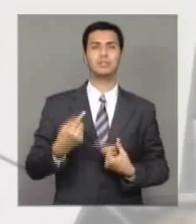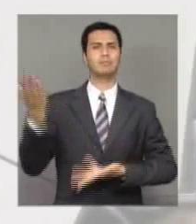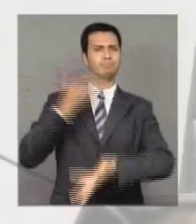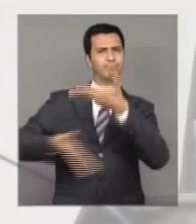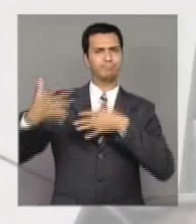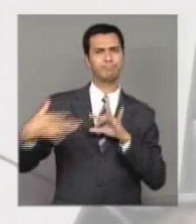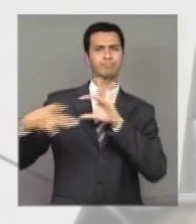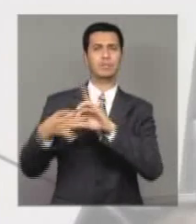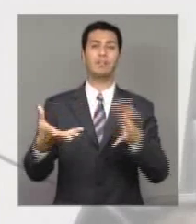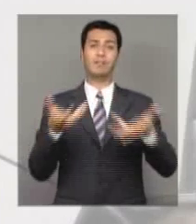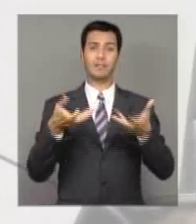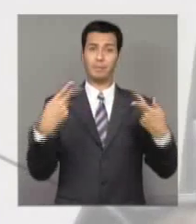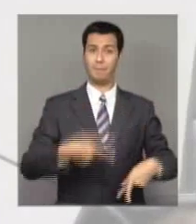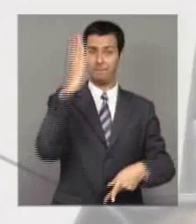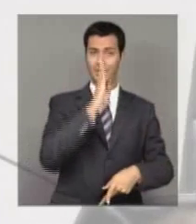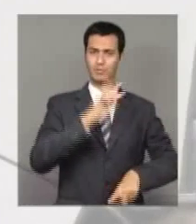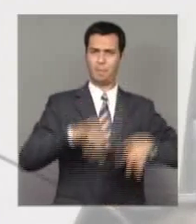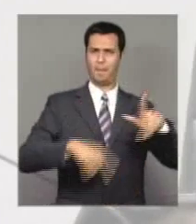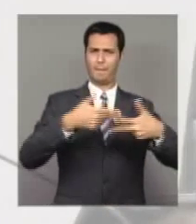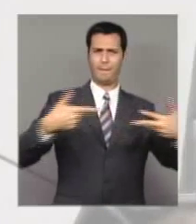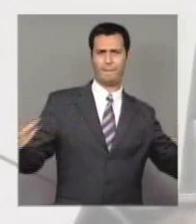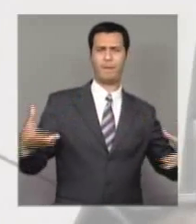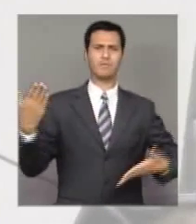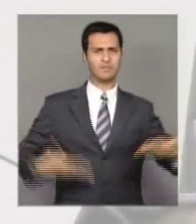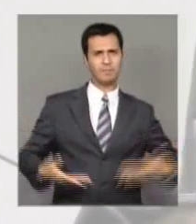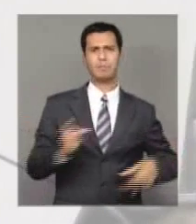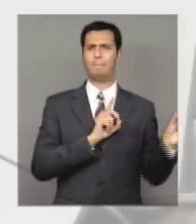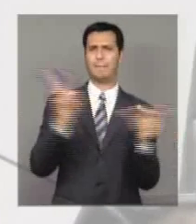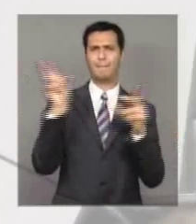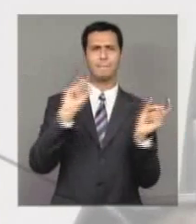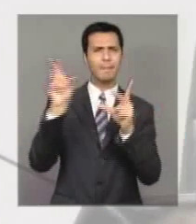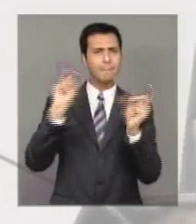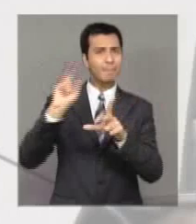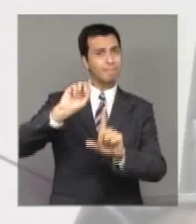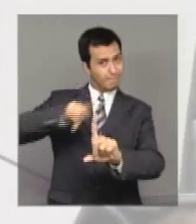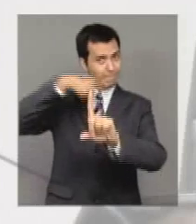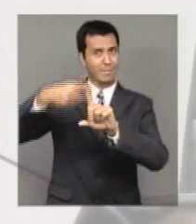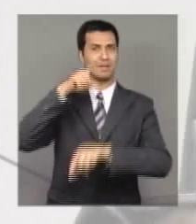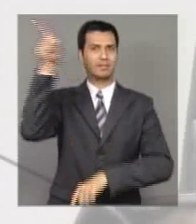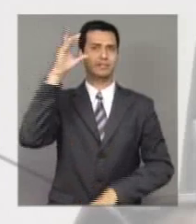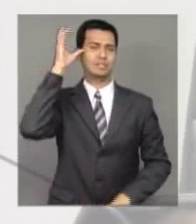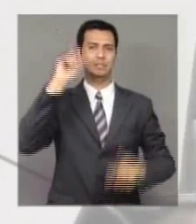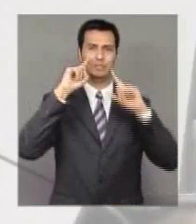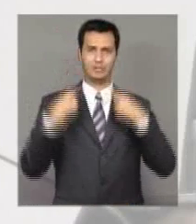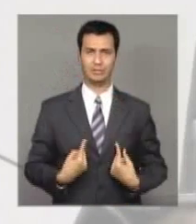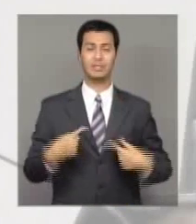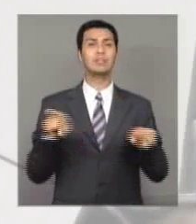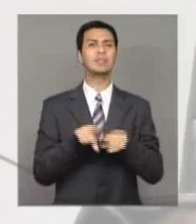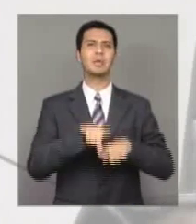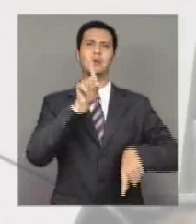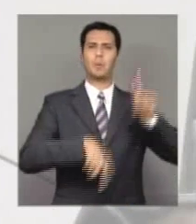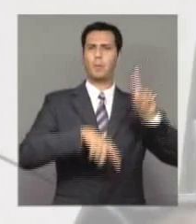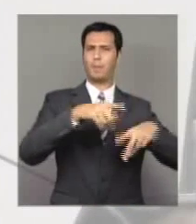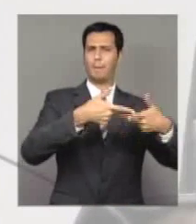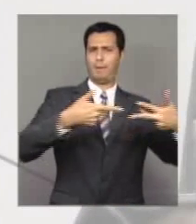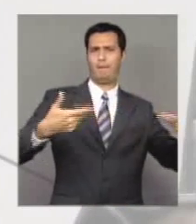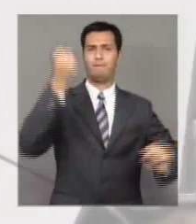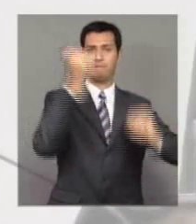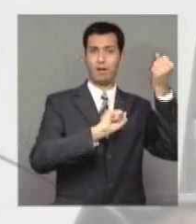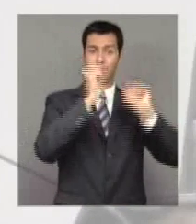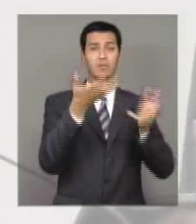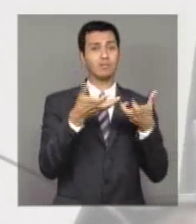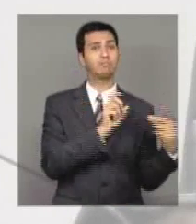a exportação de bens e serviços de valor agregado, produtos industrializados mais elaborados,